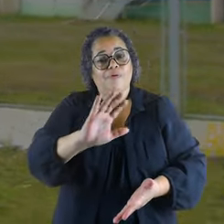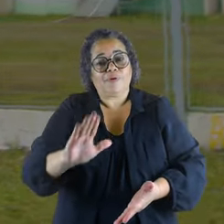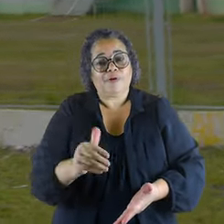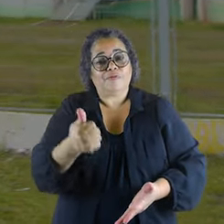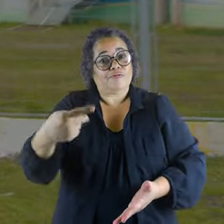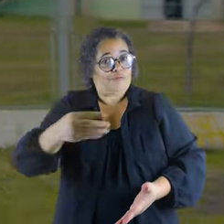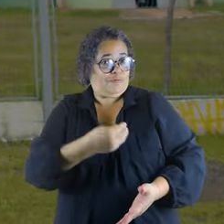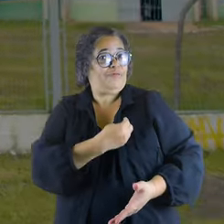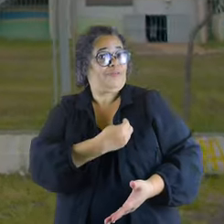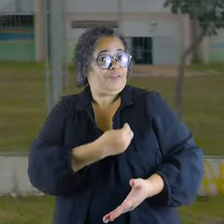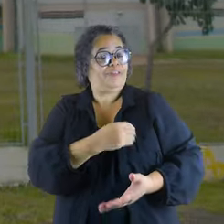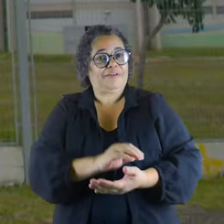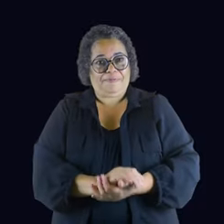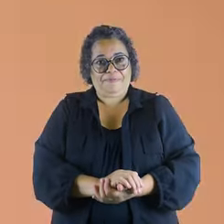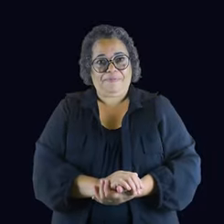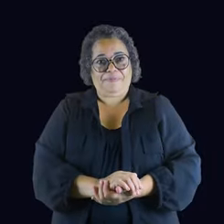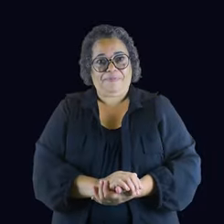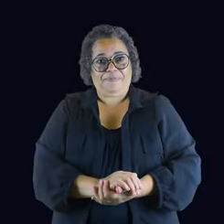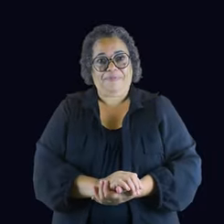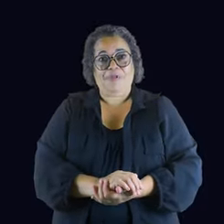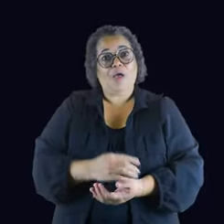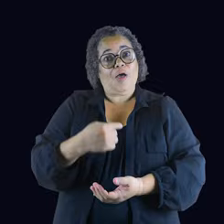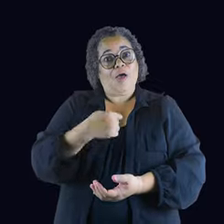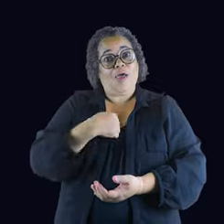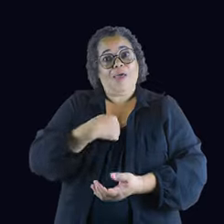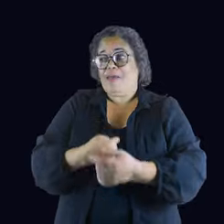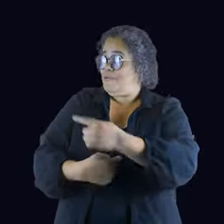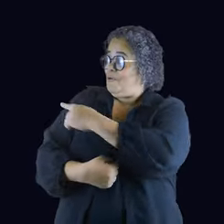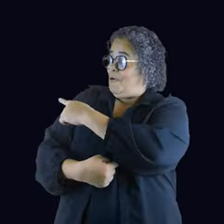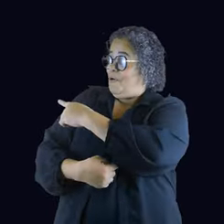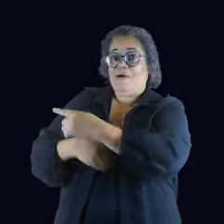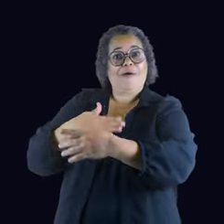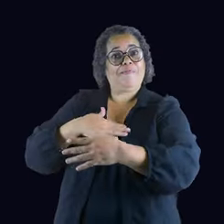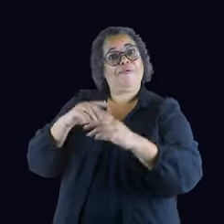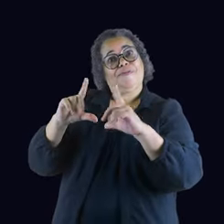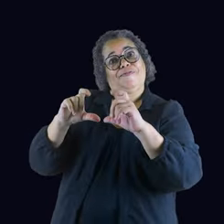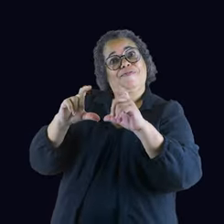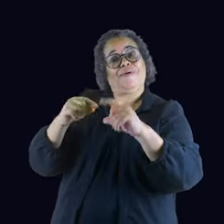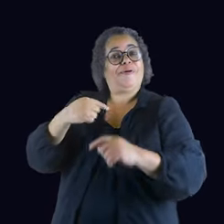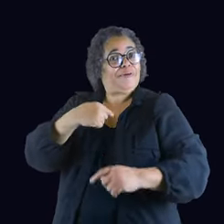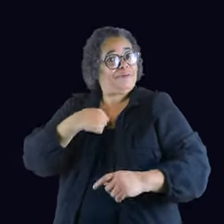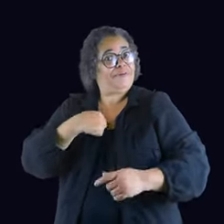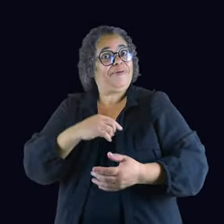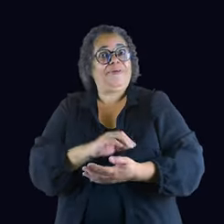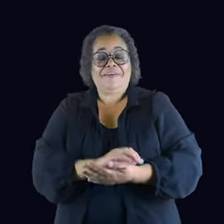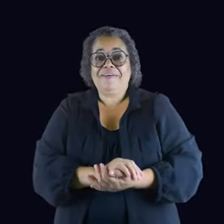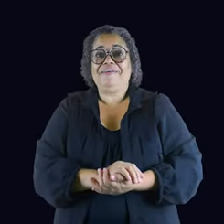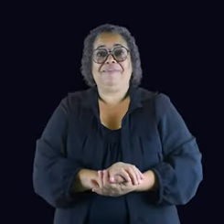melhorar a sua vida. Olá, gente! Eu tô na história do Parque do Saviá!